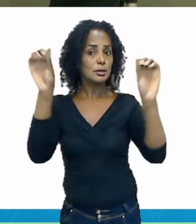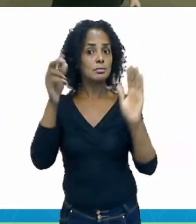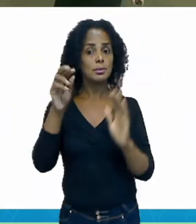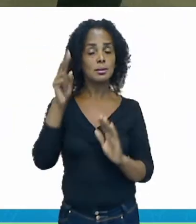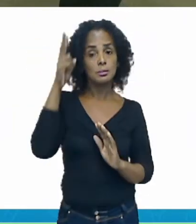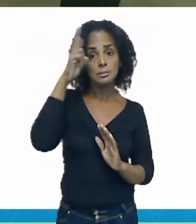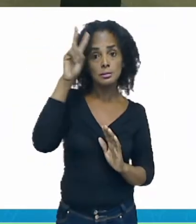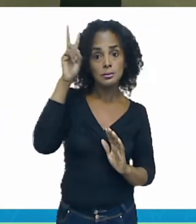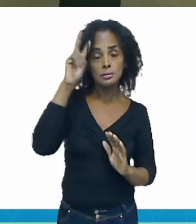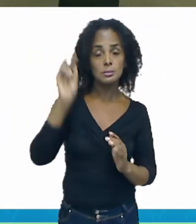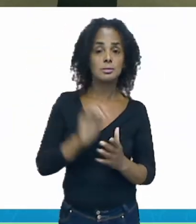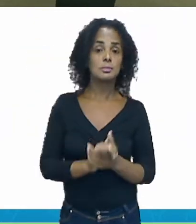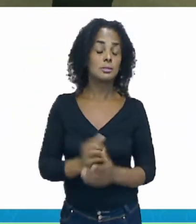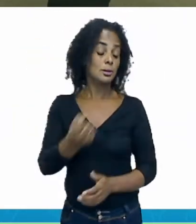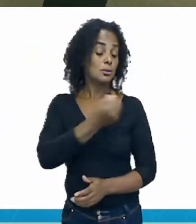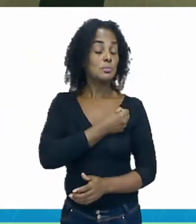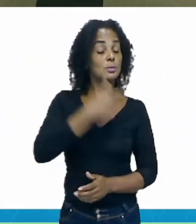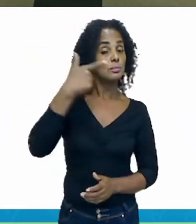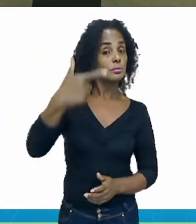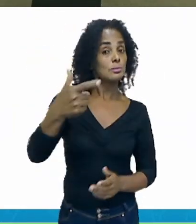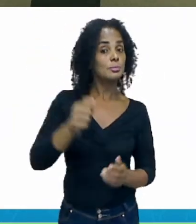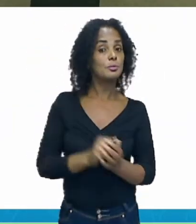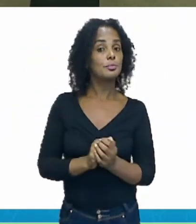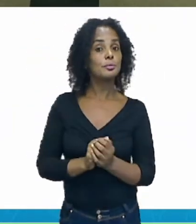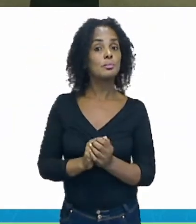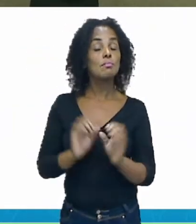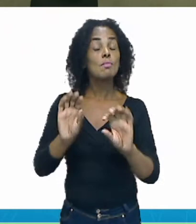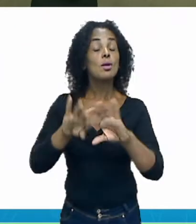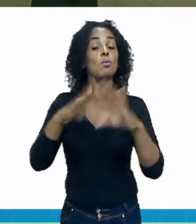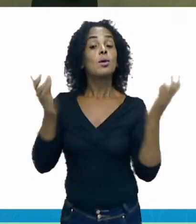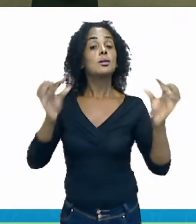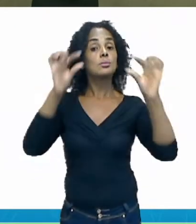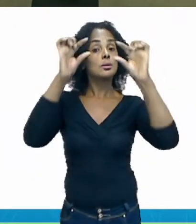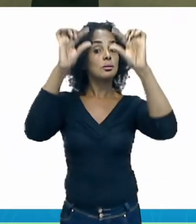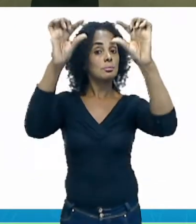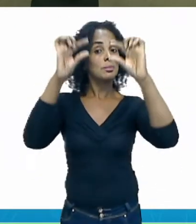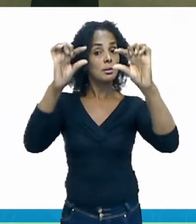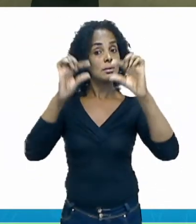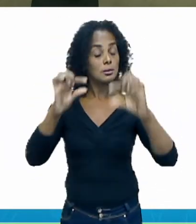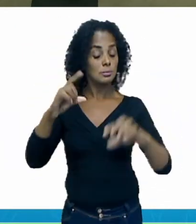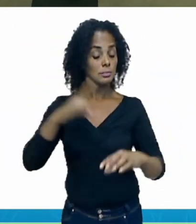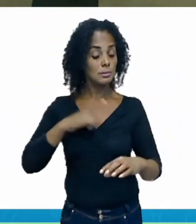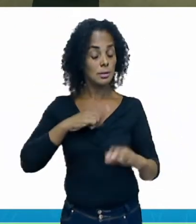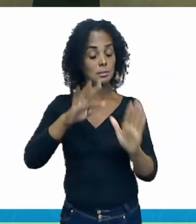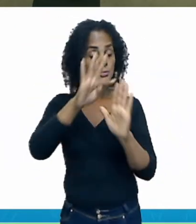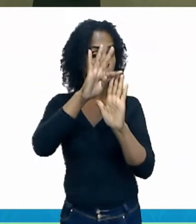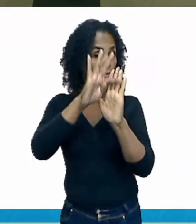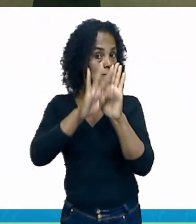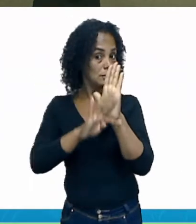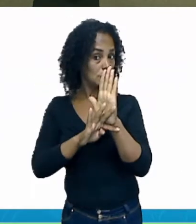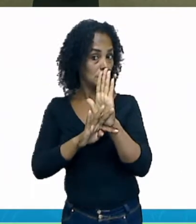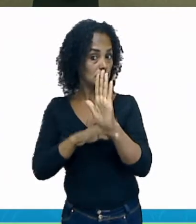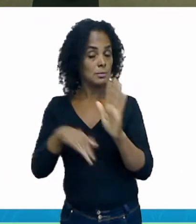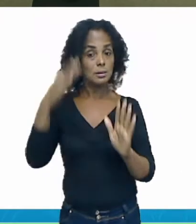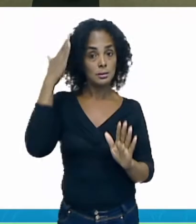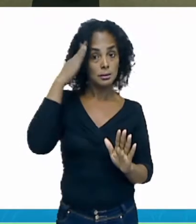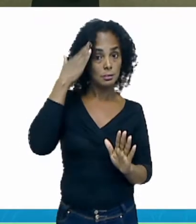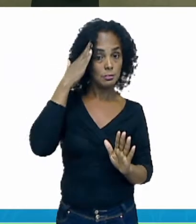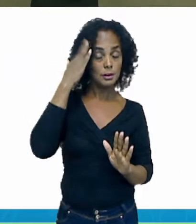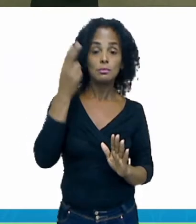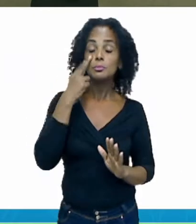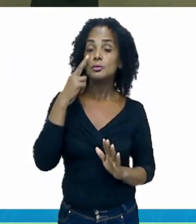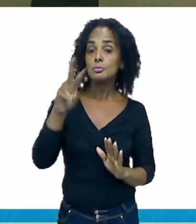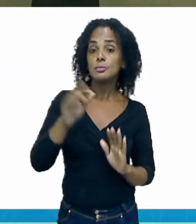atenção. Número 2. Quantos parágrafos tem o texto? Para saber, vamos voltar.